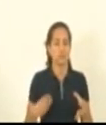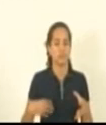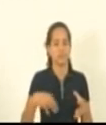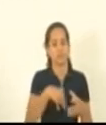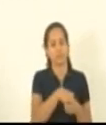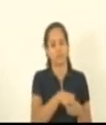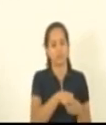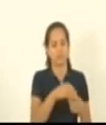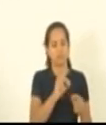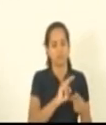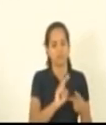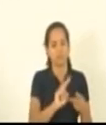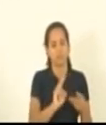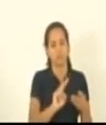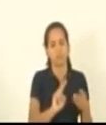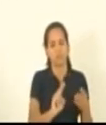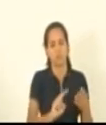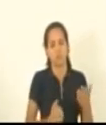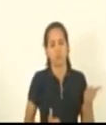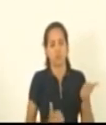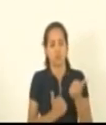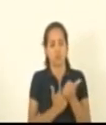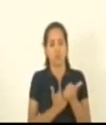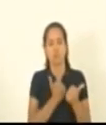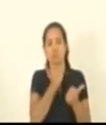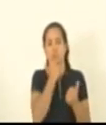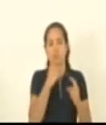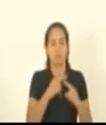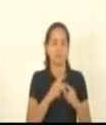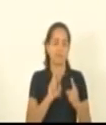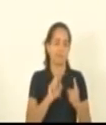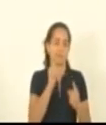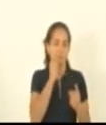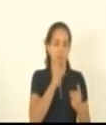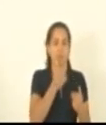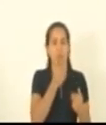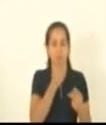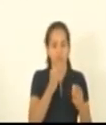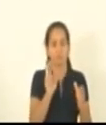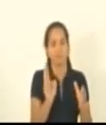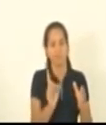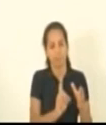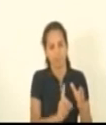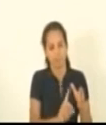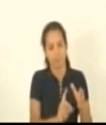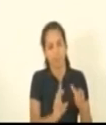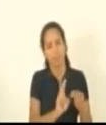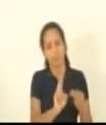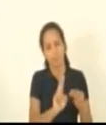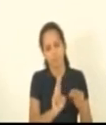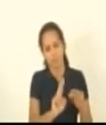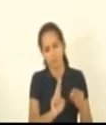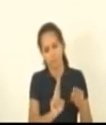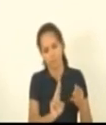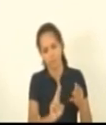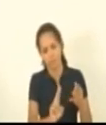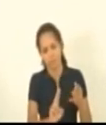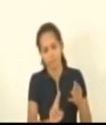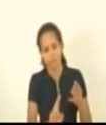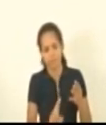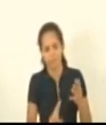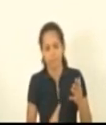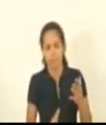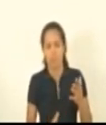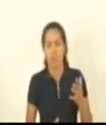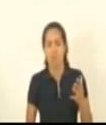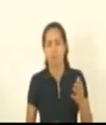Coronel Hélito João Cosa Suplentes Camila Valadão Alexandre Xambinho Dari Pagung Raquel Lessa Eleni Lopes Alcântaro Filho